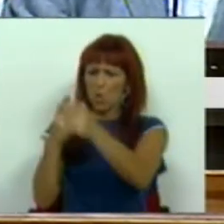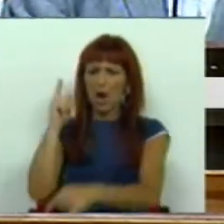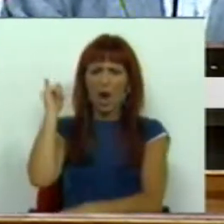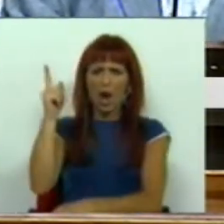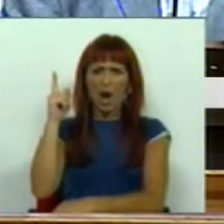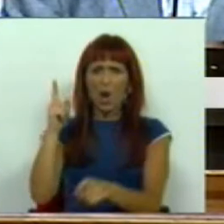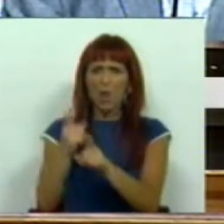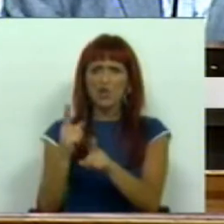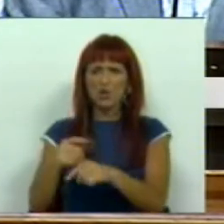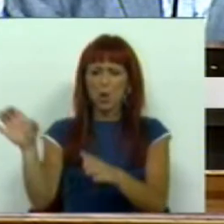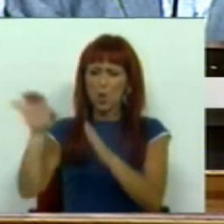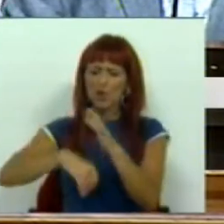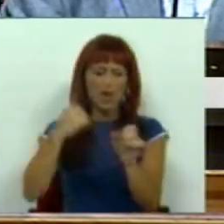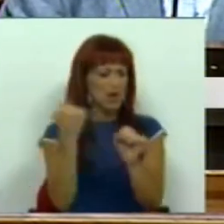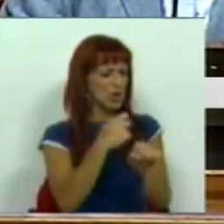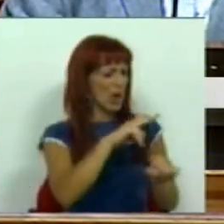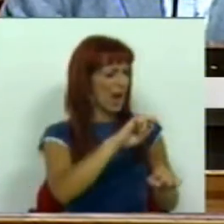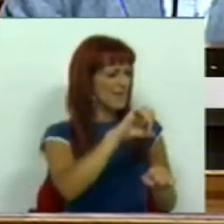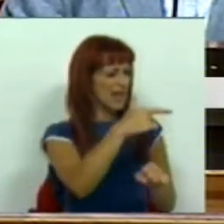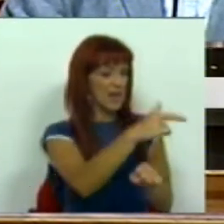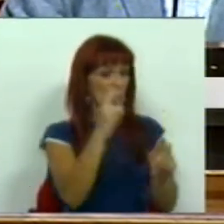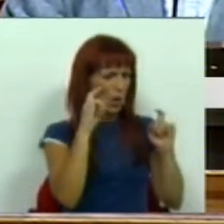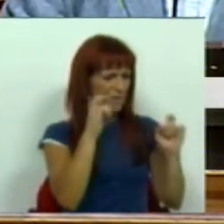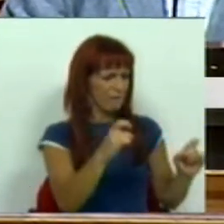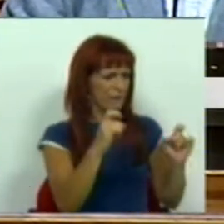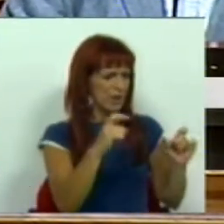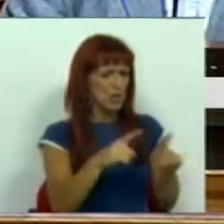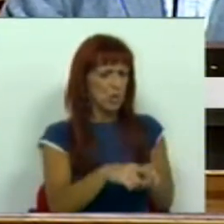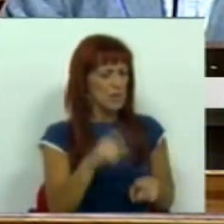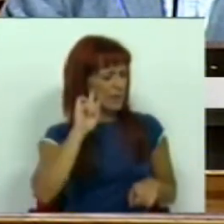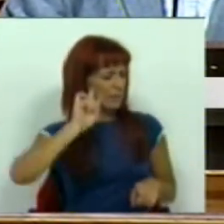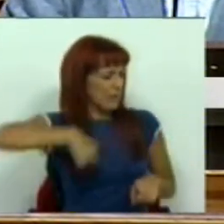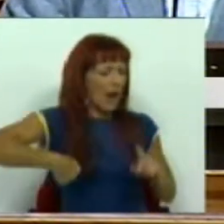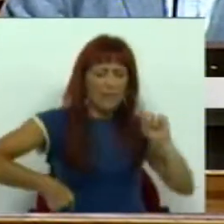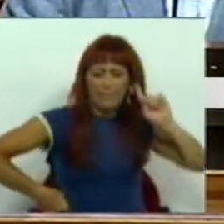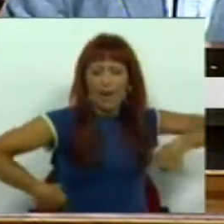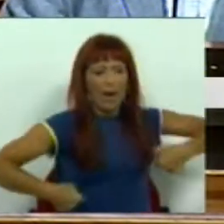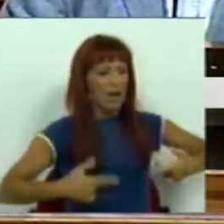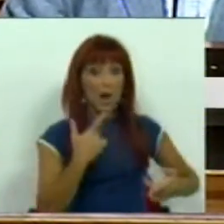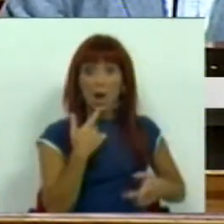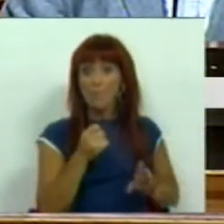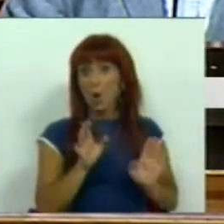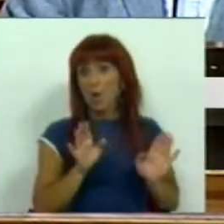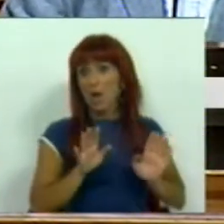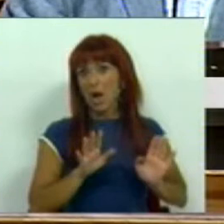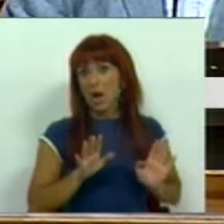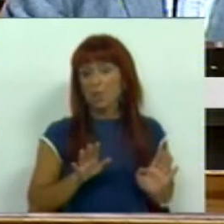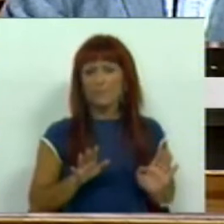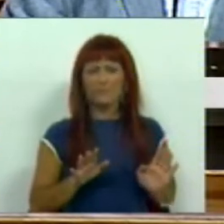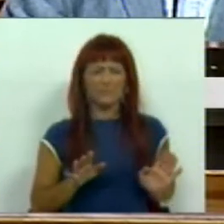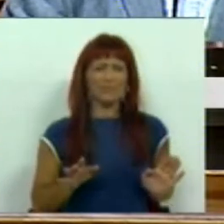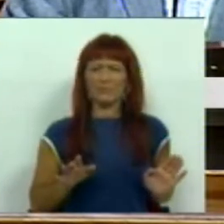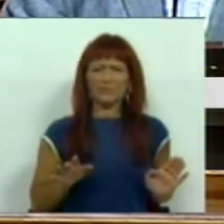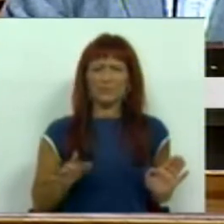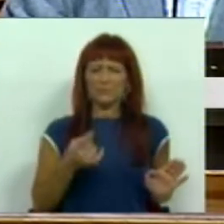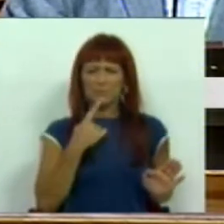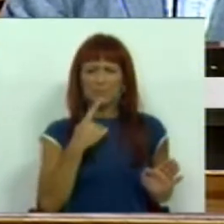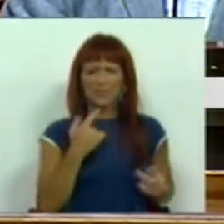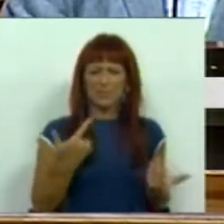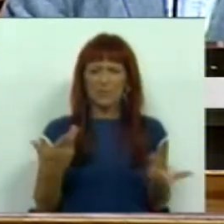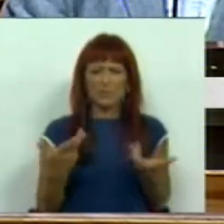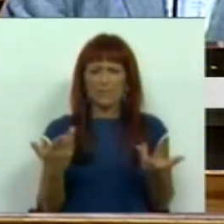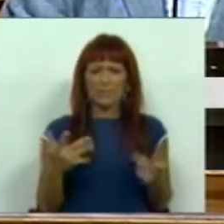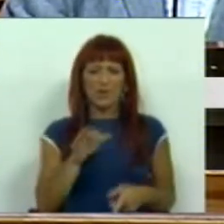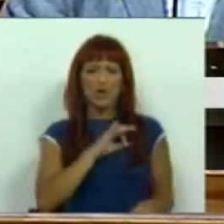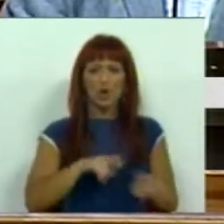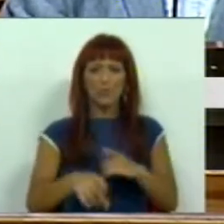autoridade para as condições de trabalho para fiscalizar prevaricadores é que não pode ser. Entendamos, Srs. Deputados,